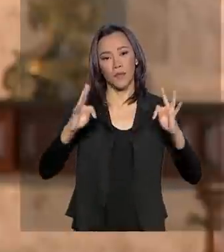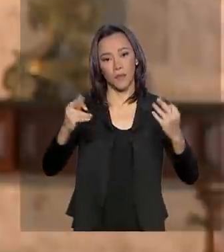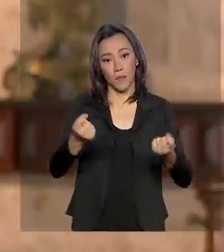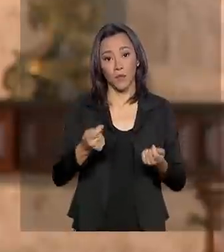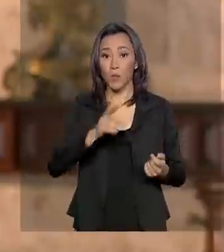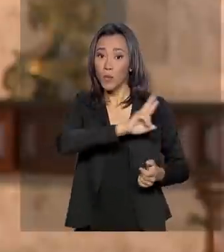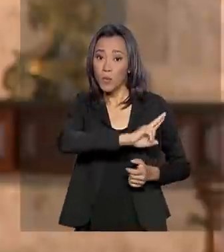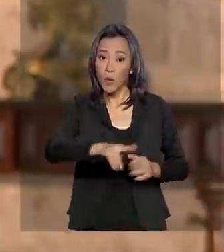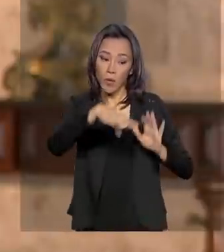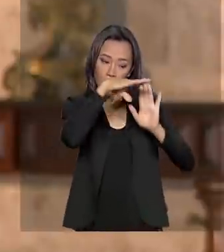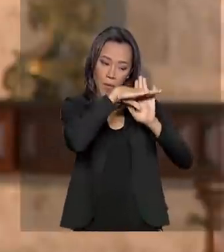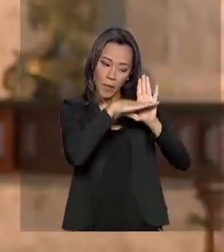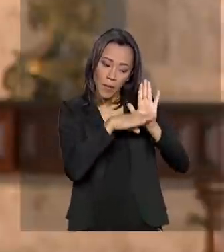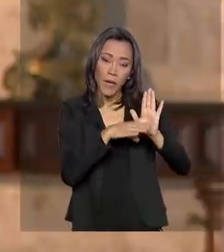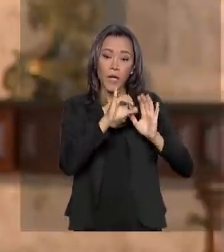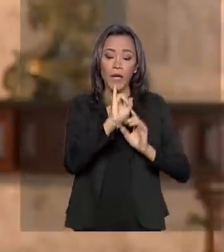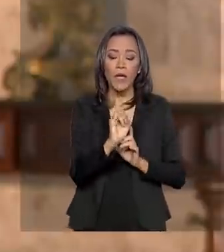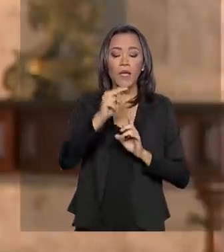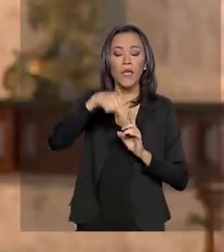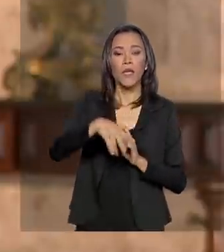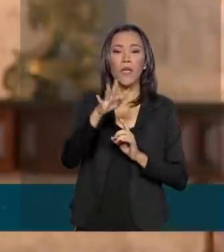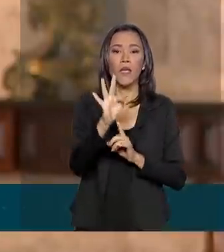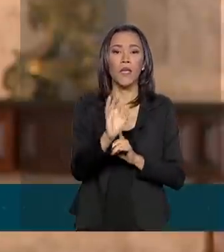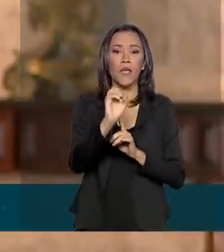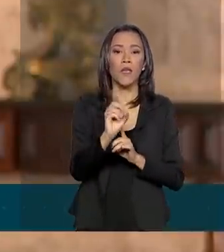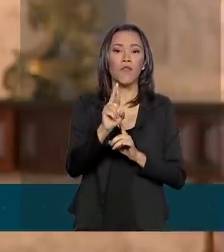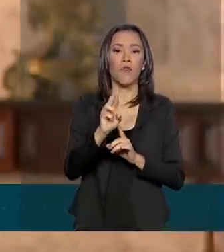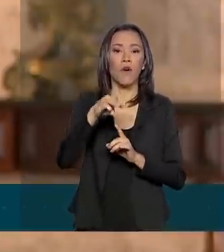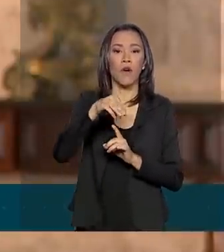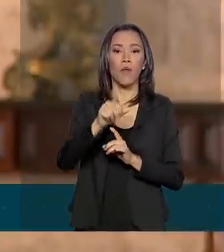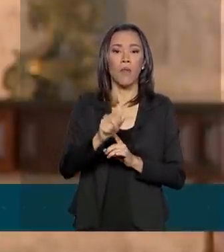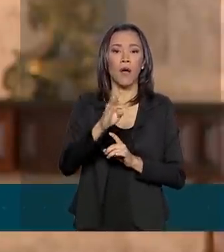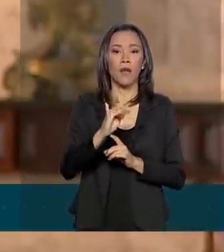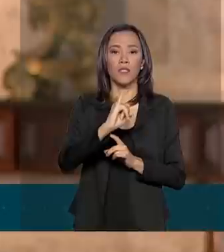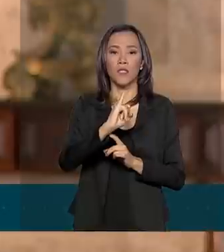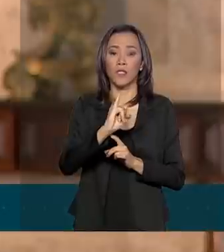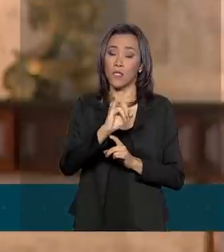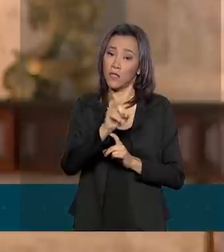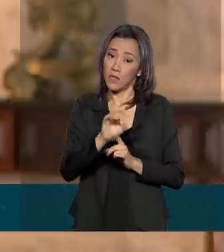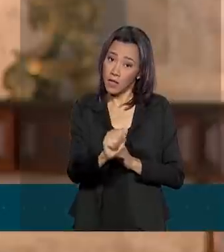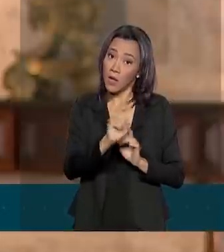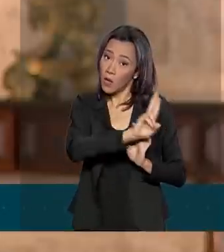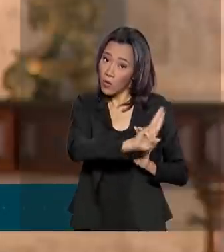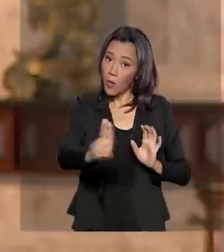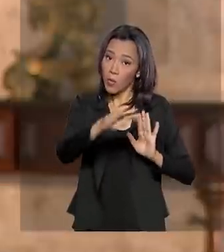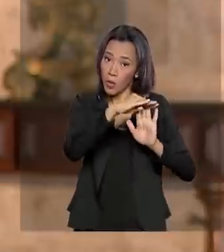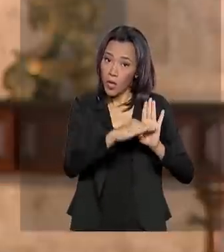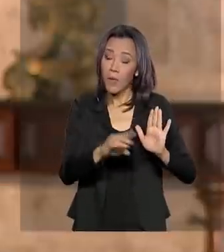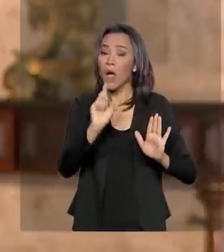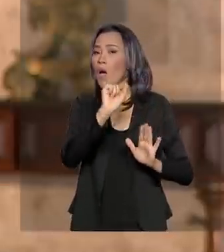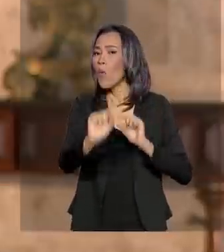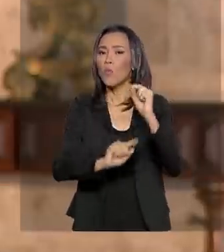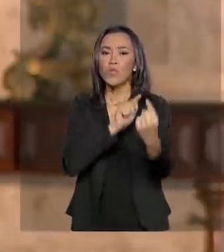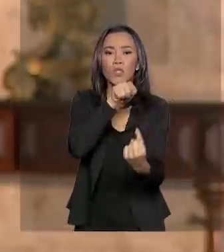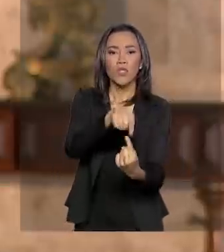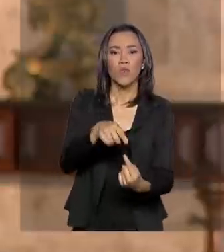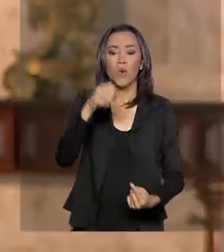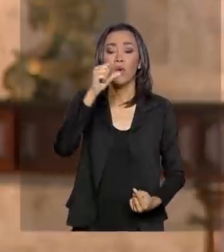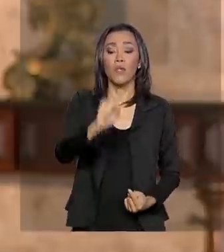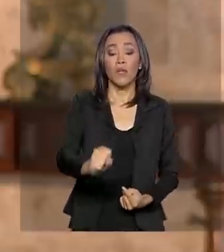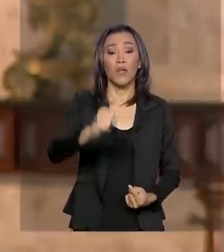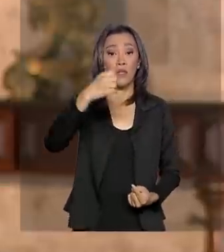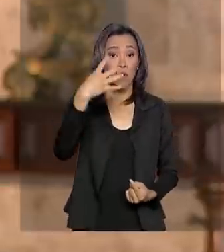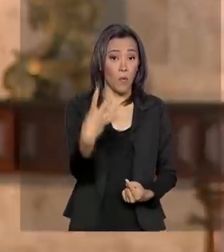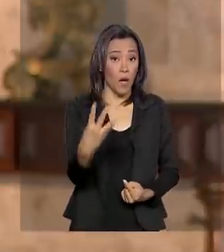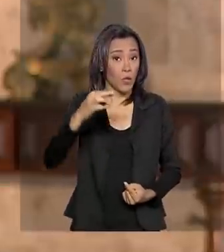do programa é Informatiza APS. O foco é implantar o prontuário eletrônico de 84 milhões de pacientes